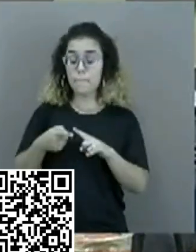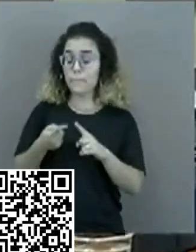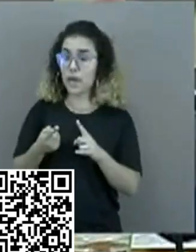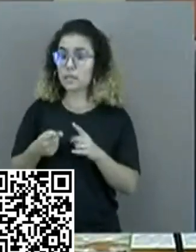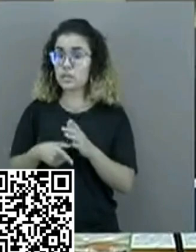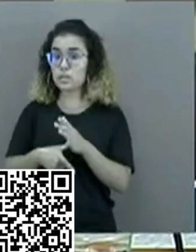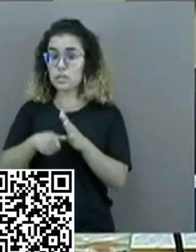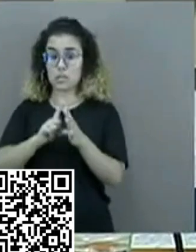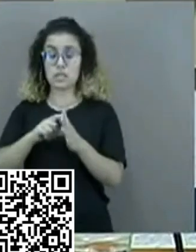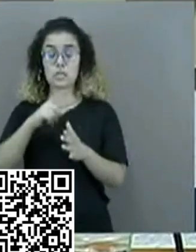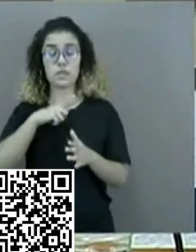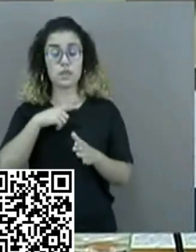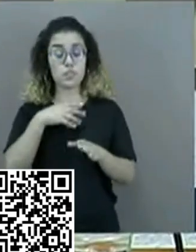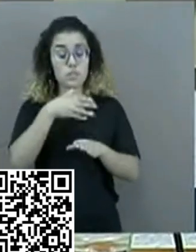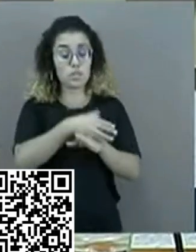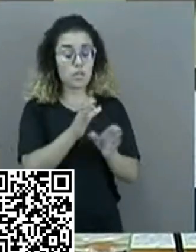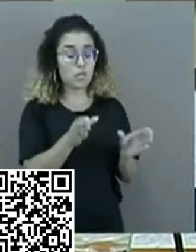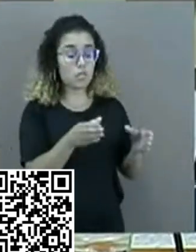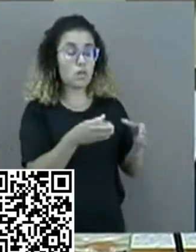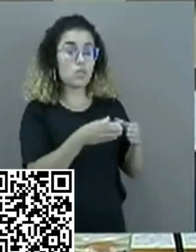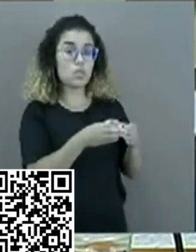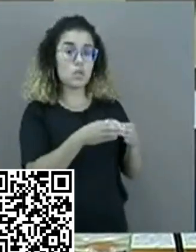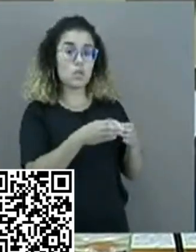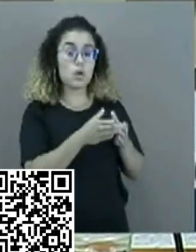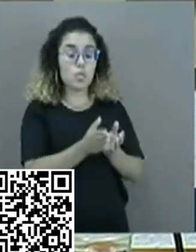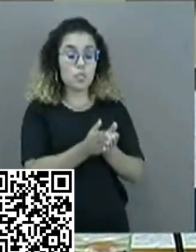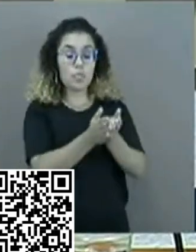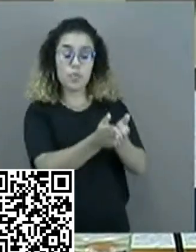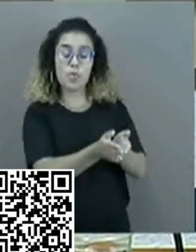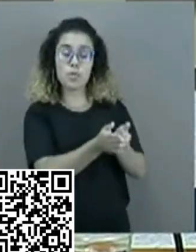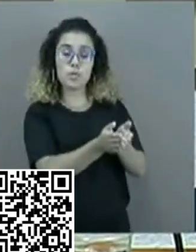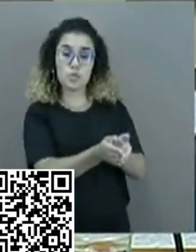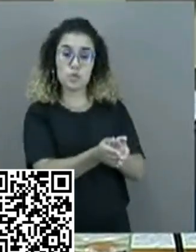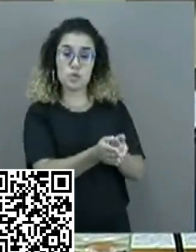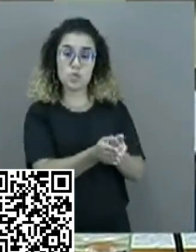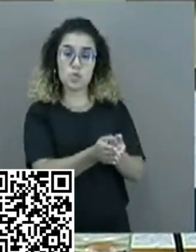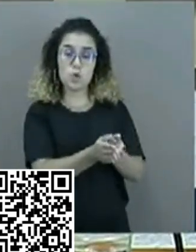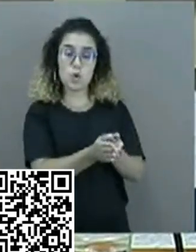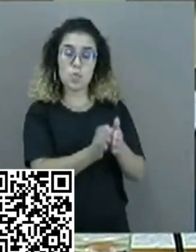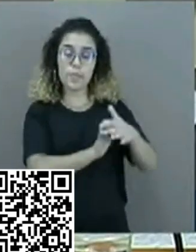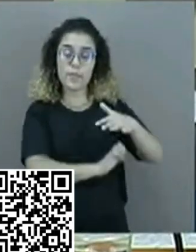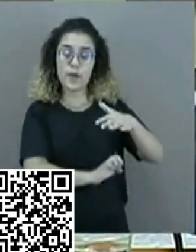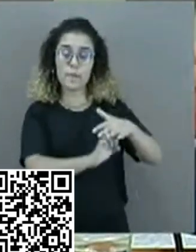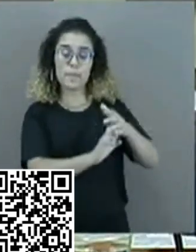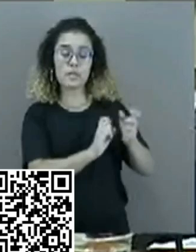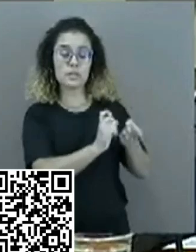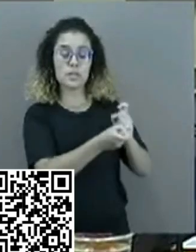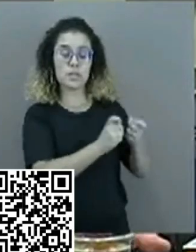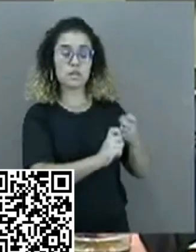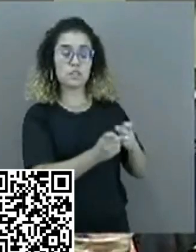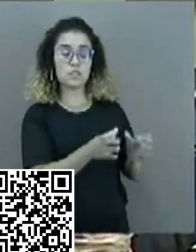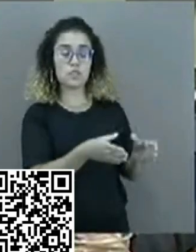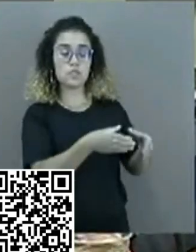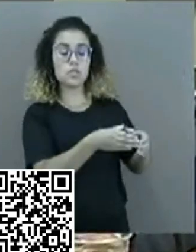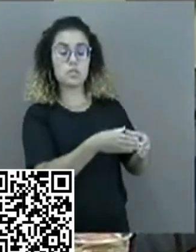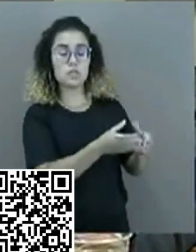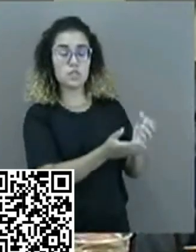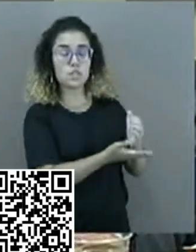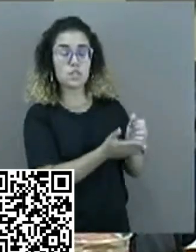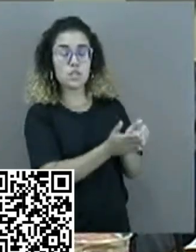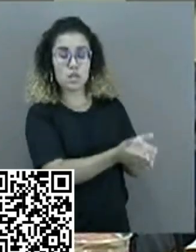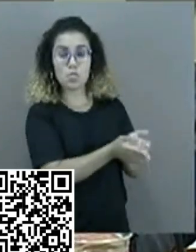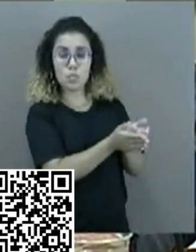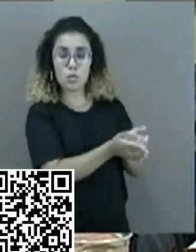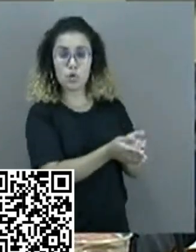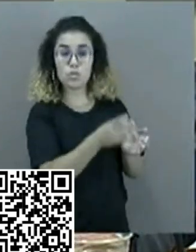nós temos no nosso complexo industrial portuário uma companhia que administra esse complexo, que tem